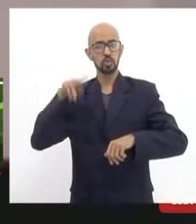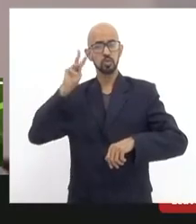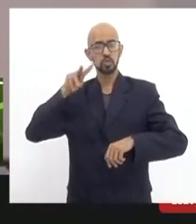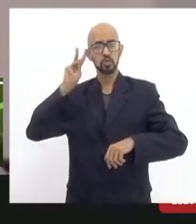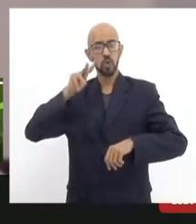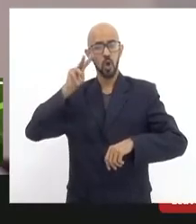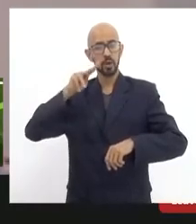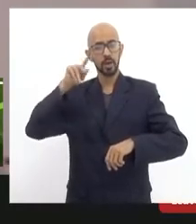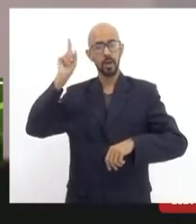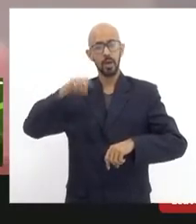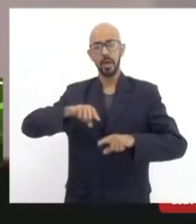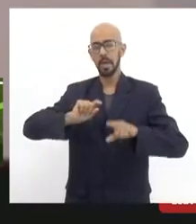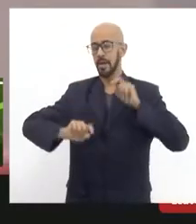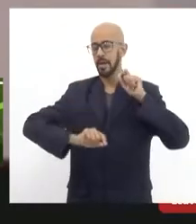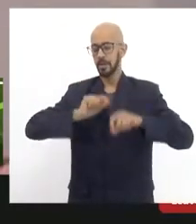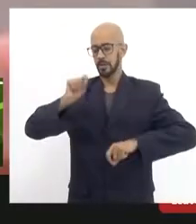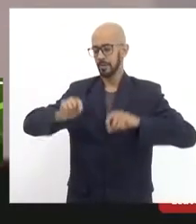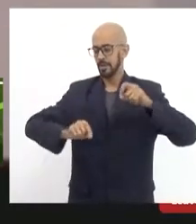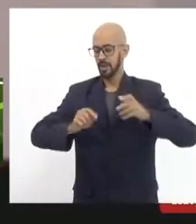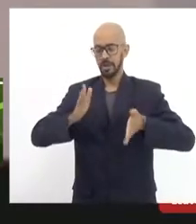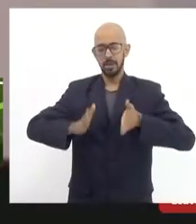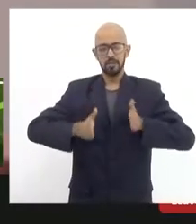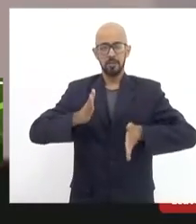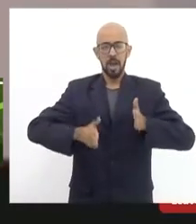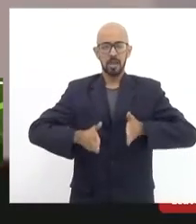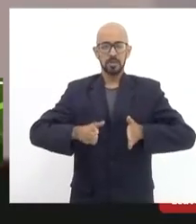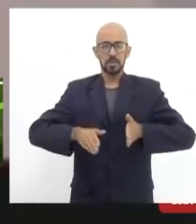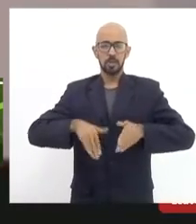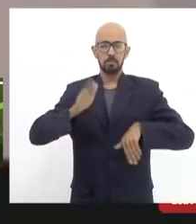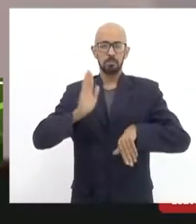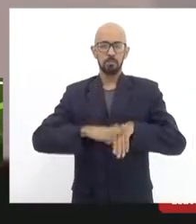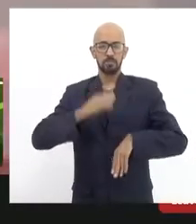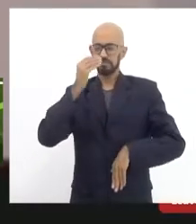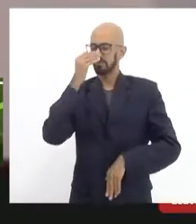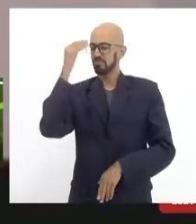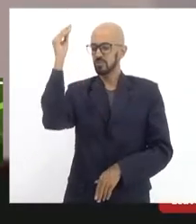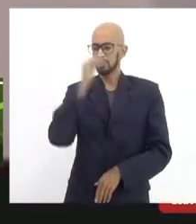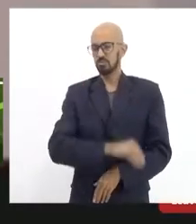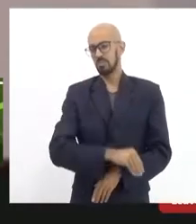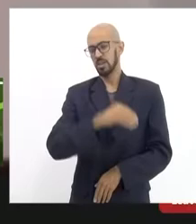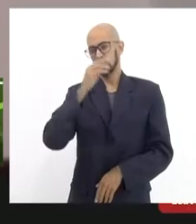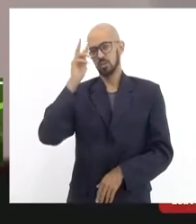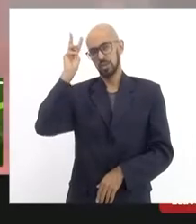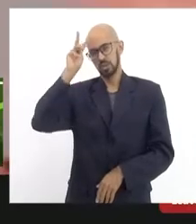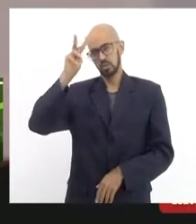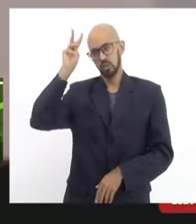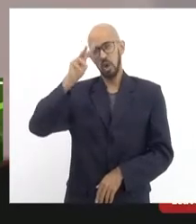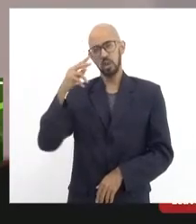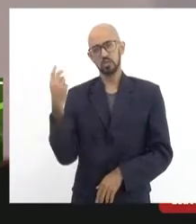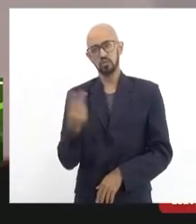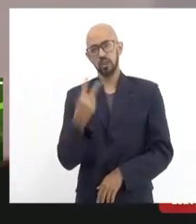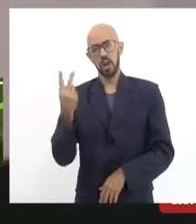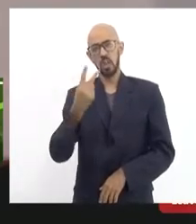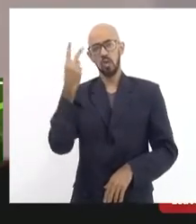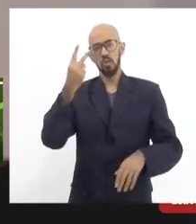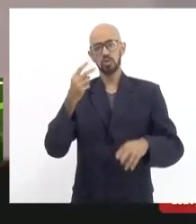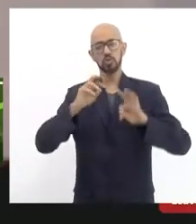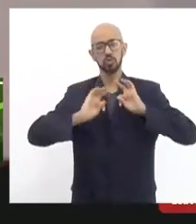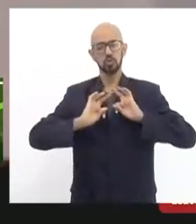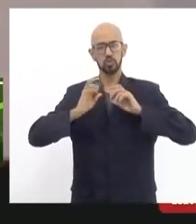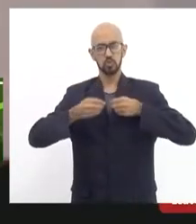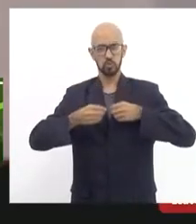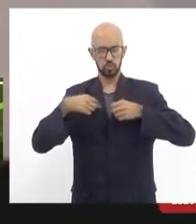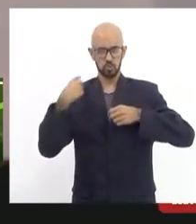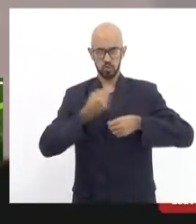é a fase da face mais grotesca e rude do desprezo pela história do desprezo pelos valores do desprezo do que nós somos